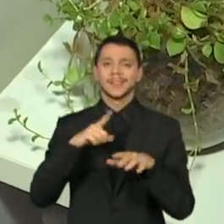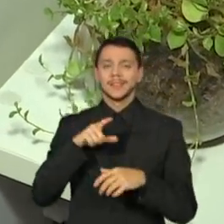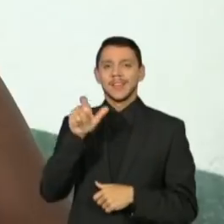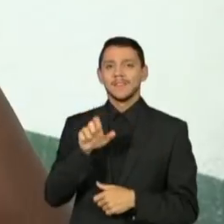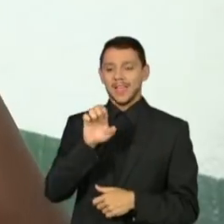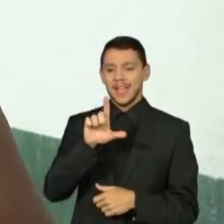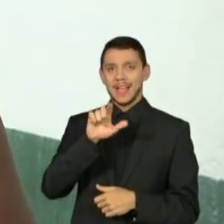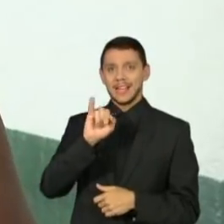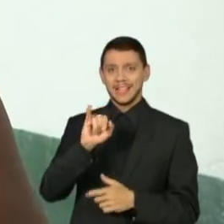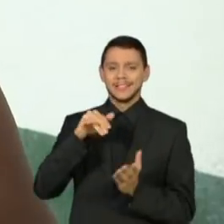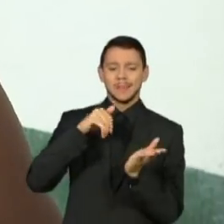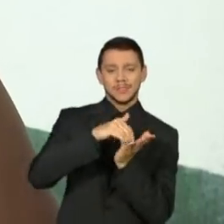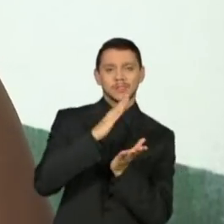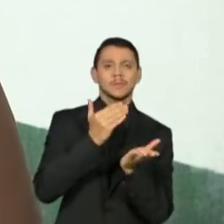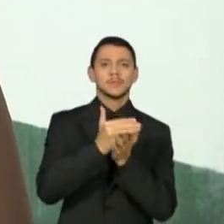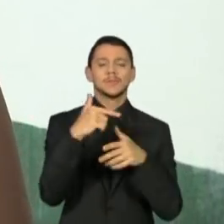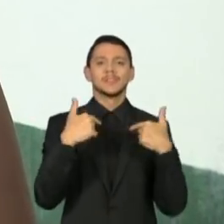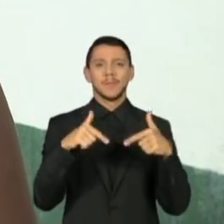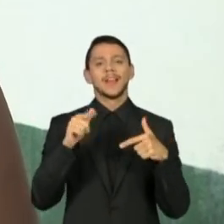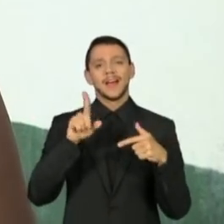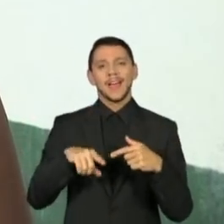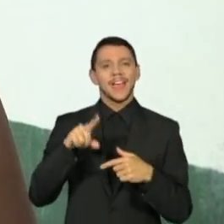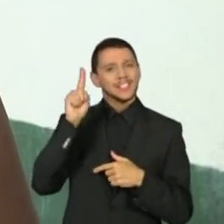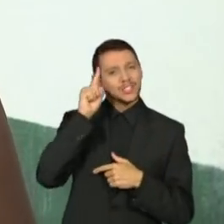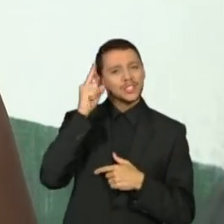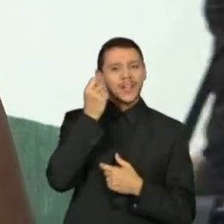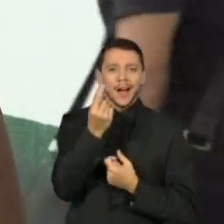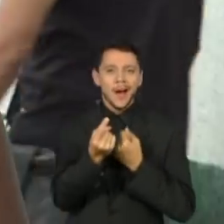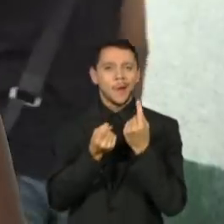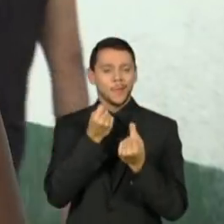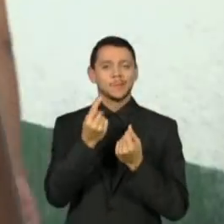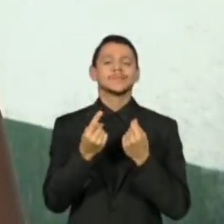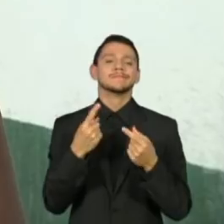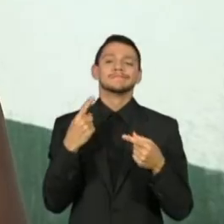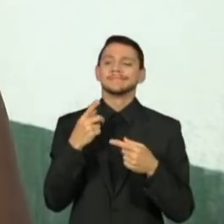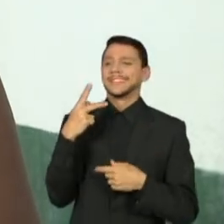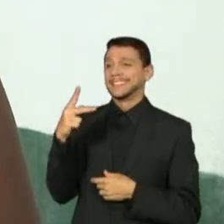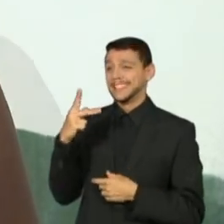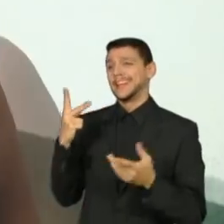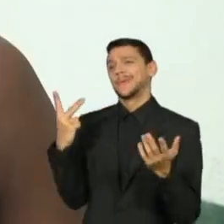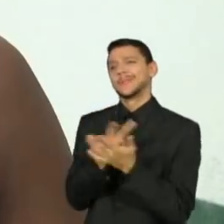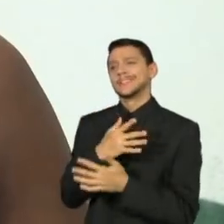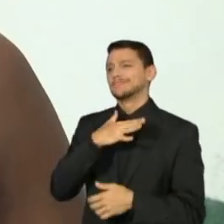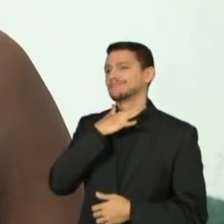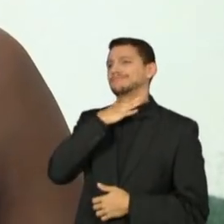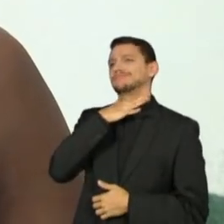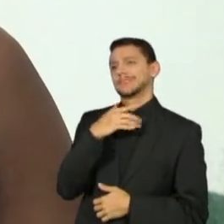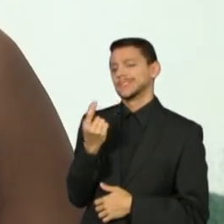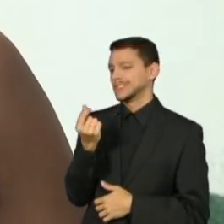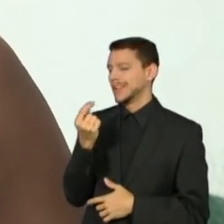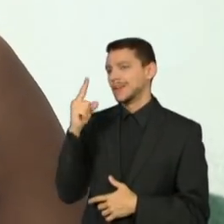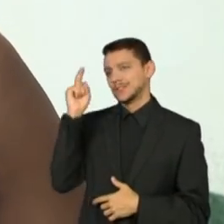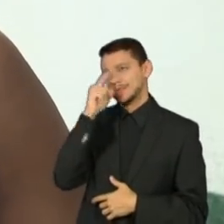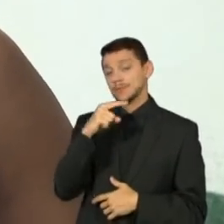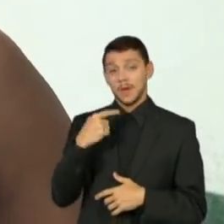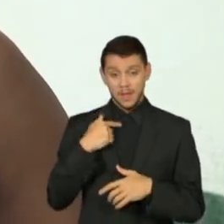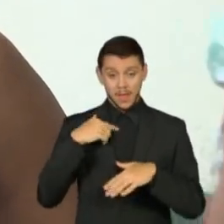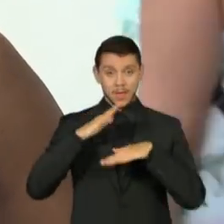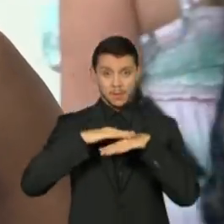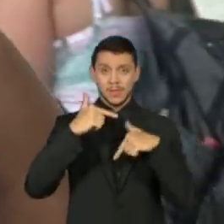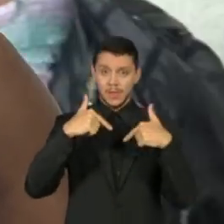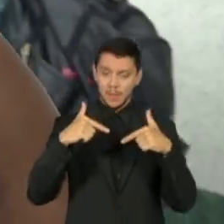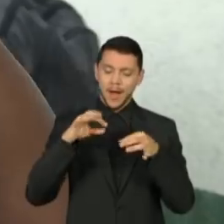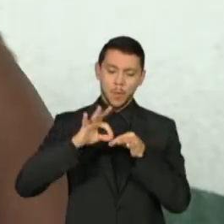diarista. Porque a situação deles apertou mesmo, entendeu? Aí ficou difícil. Costuro para fora também, entendeu?